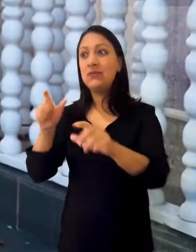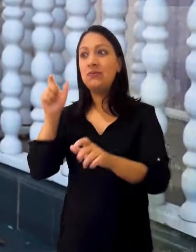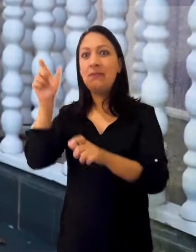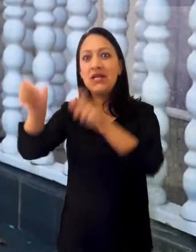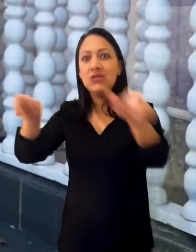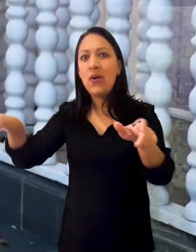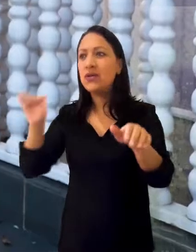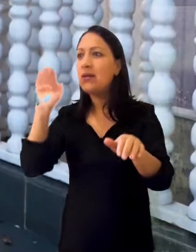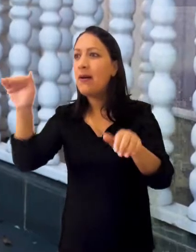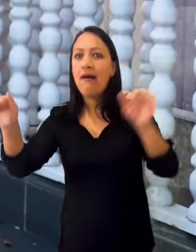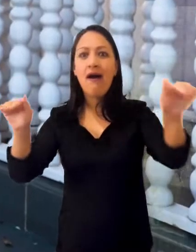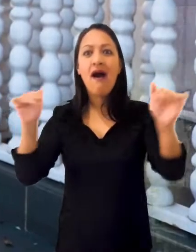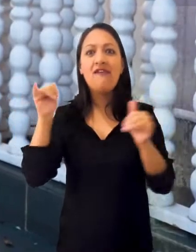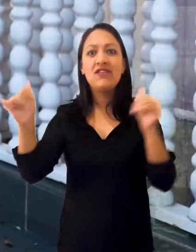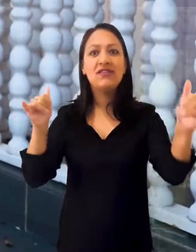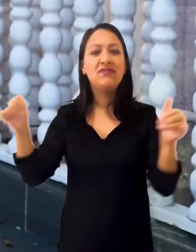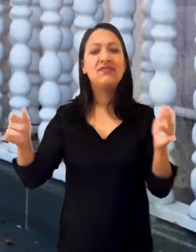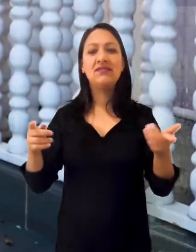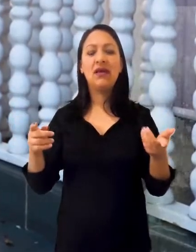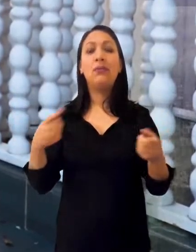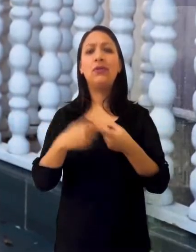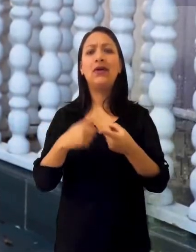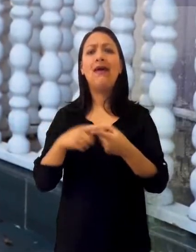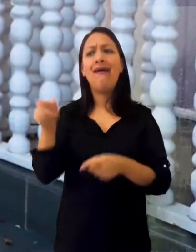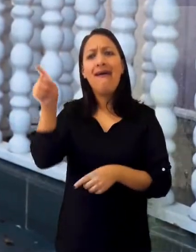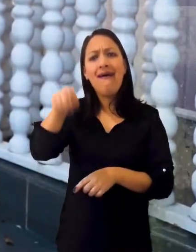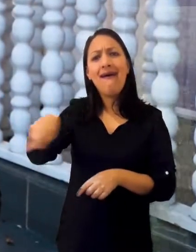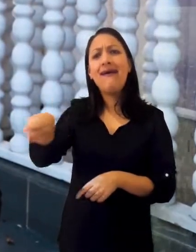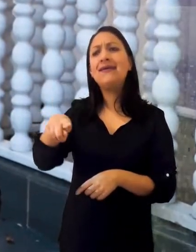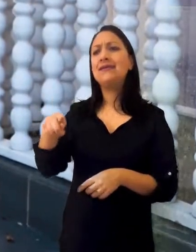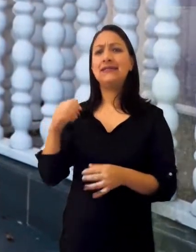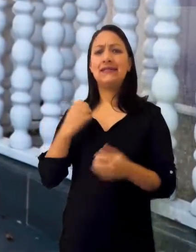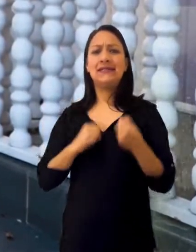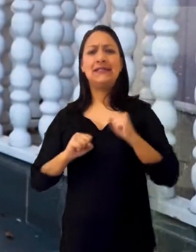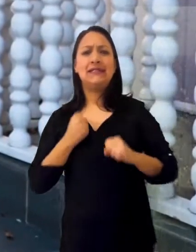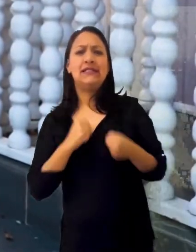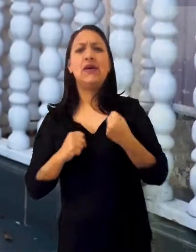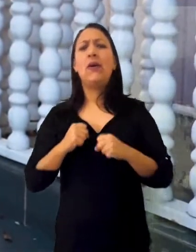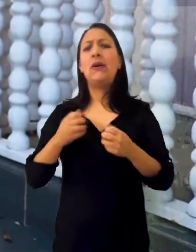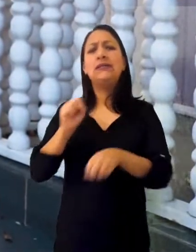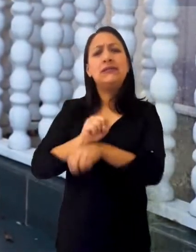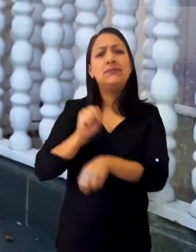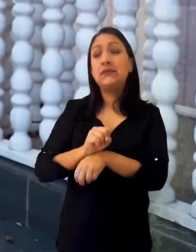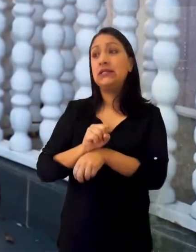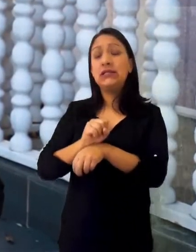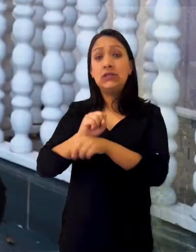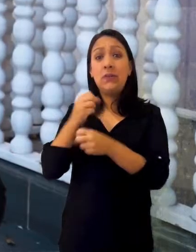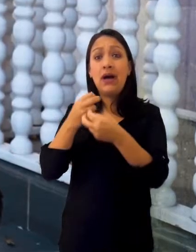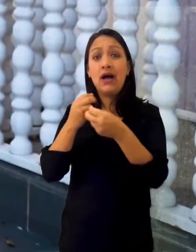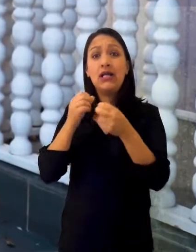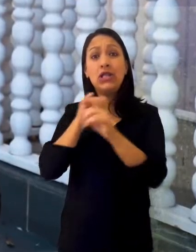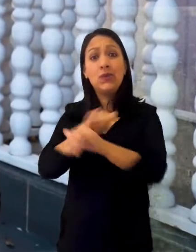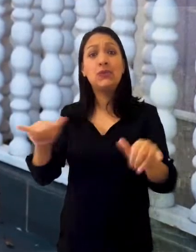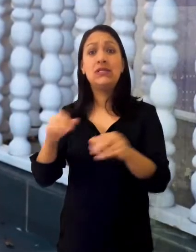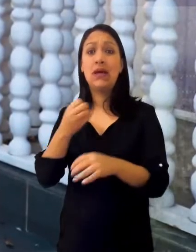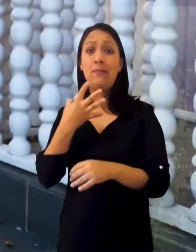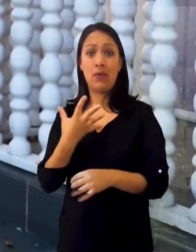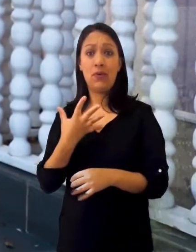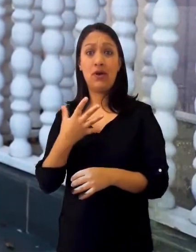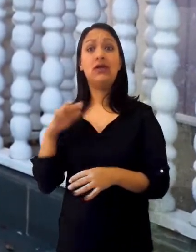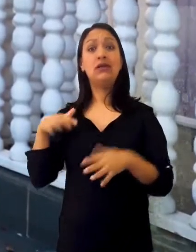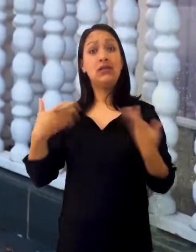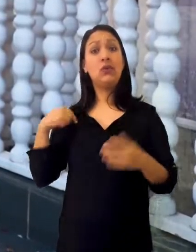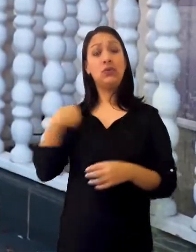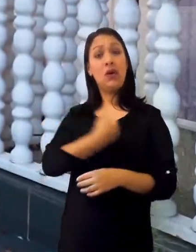levar essa boa notícia. Quantas pessoas estão ansiosas, estão preocupadas com dificuldades, problemas, esperando uma boa notícia e